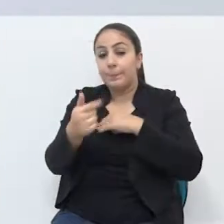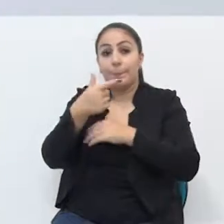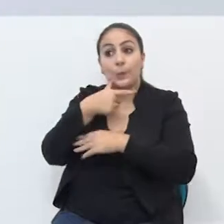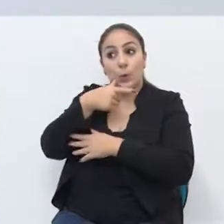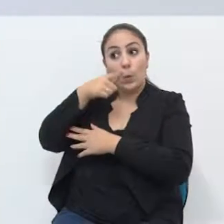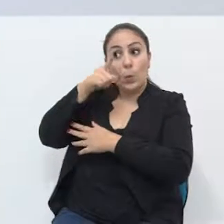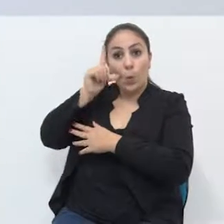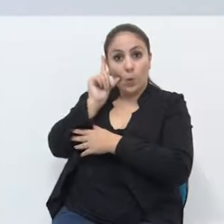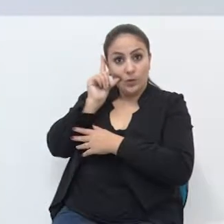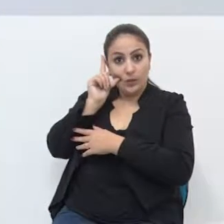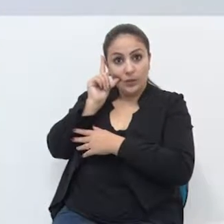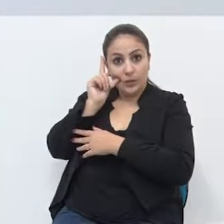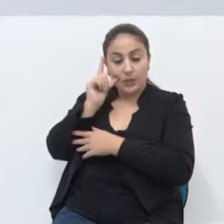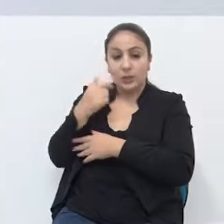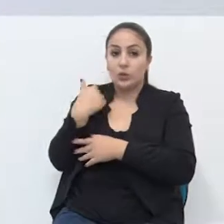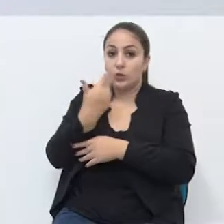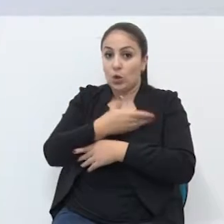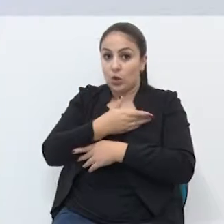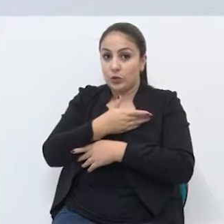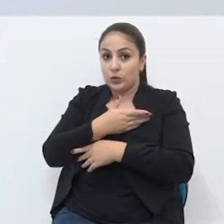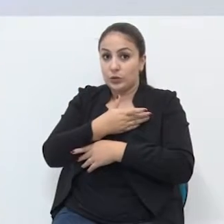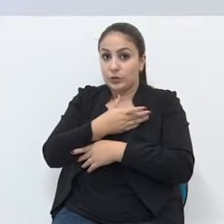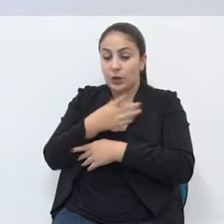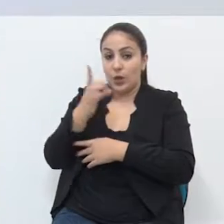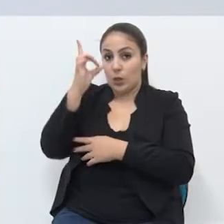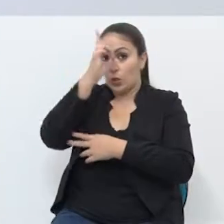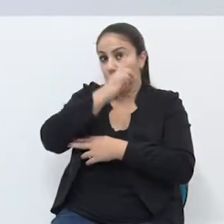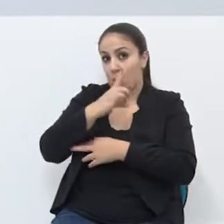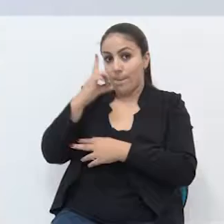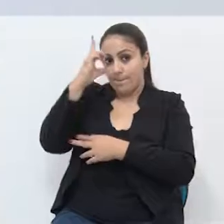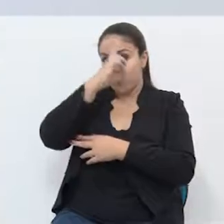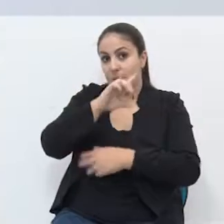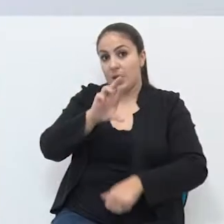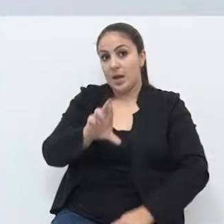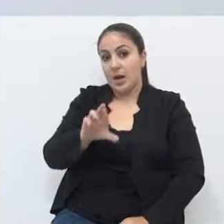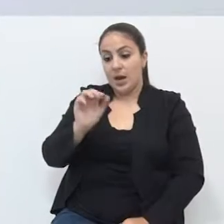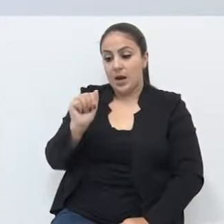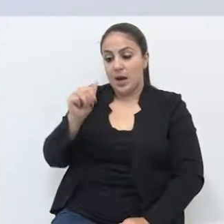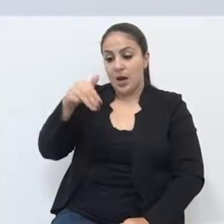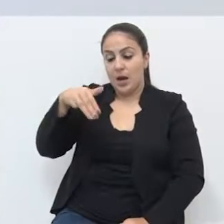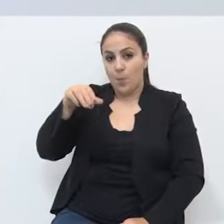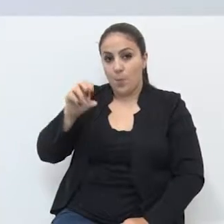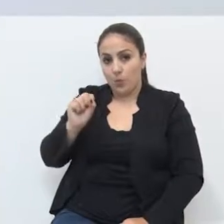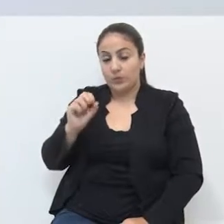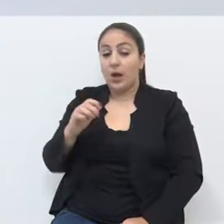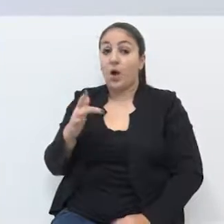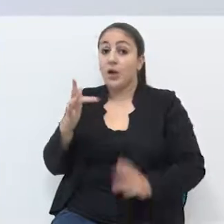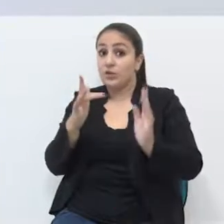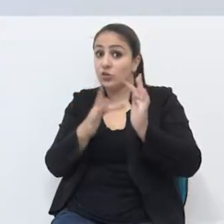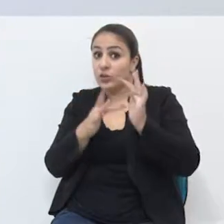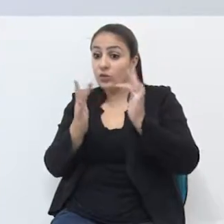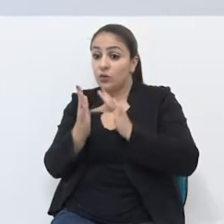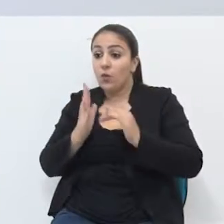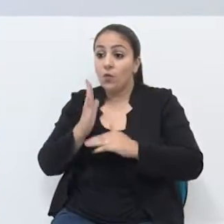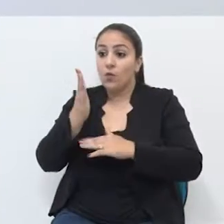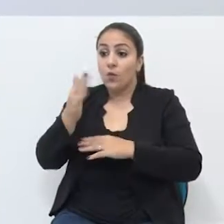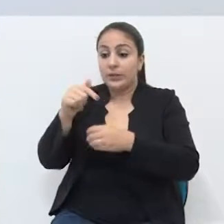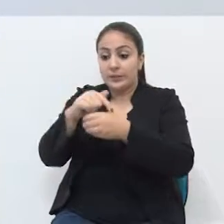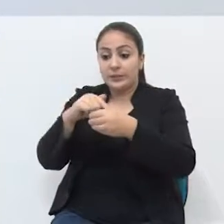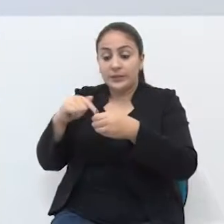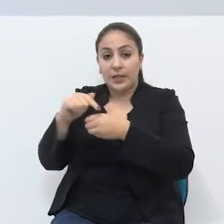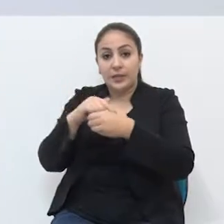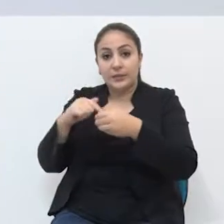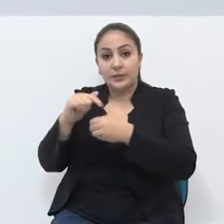Ontem, nós celebramos o domingo de Ramos. Jesus entrou na cidade de Jerusalém, e foi